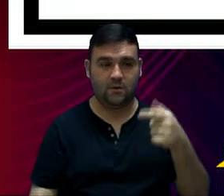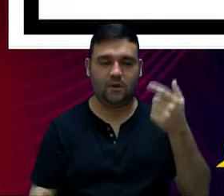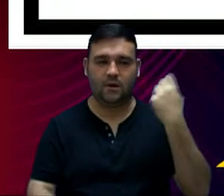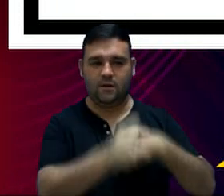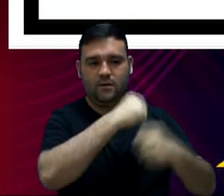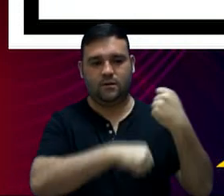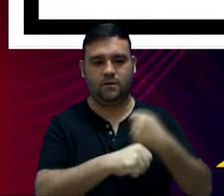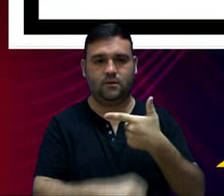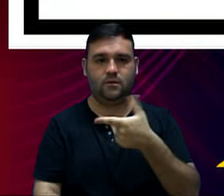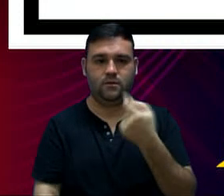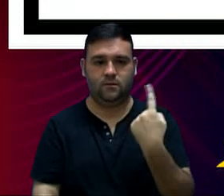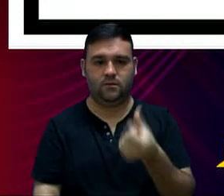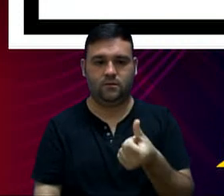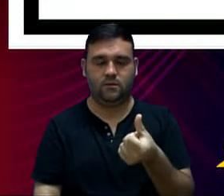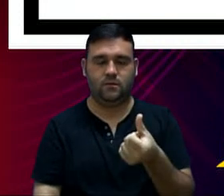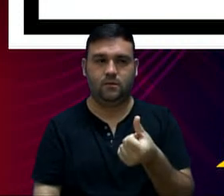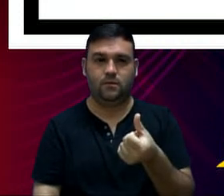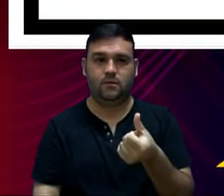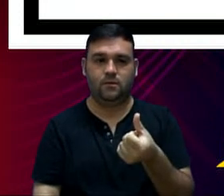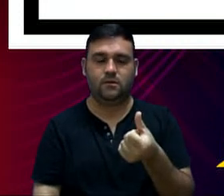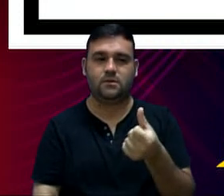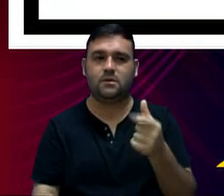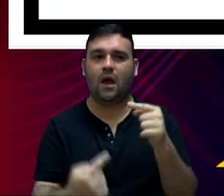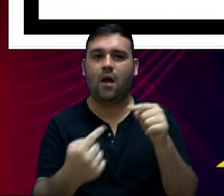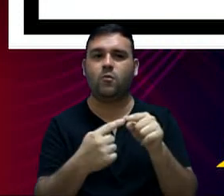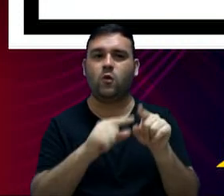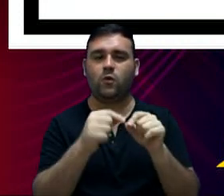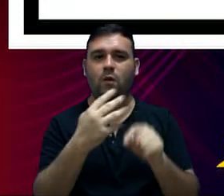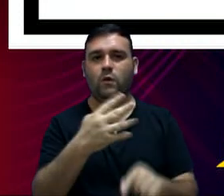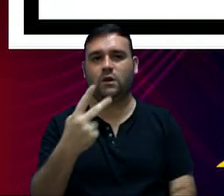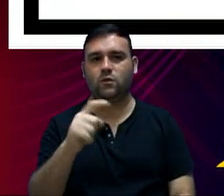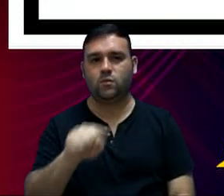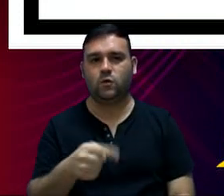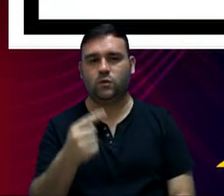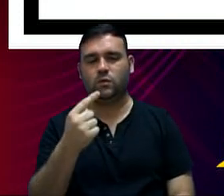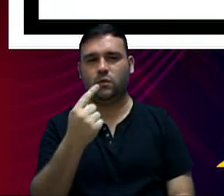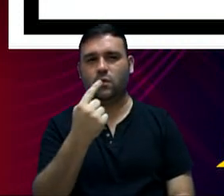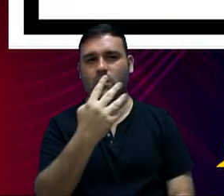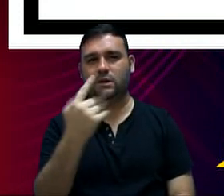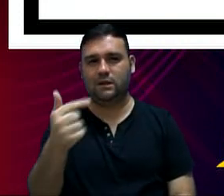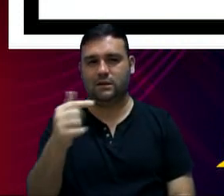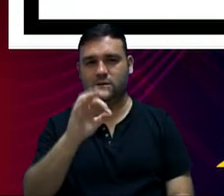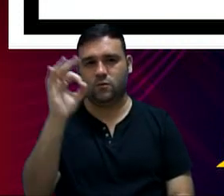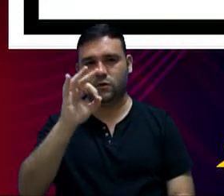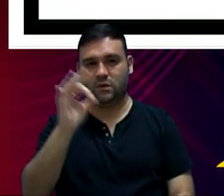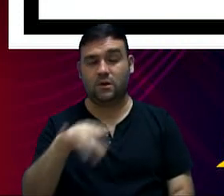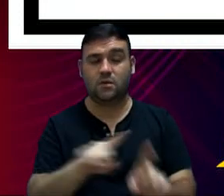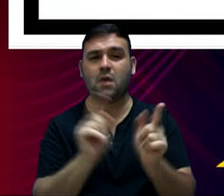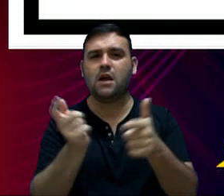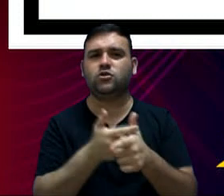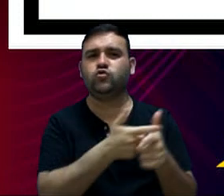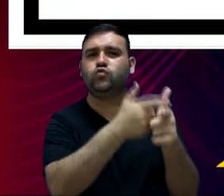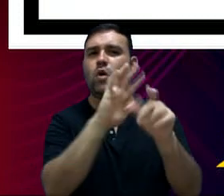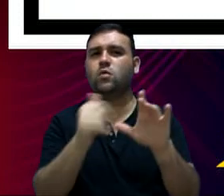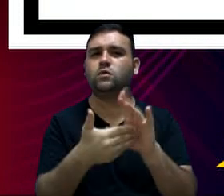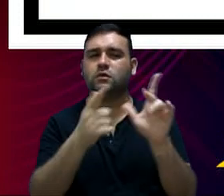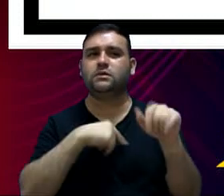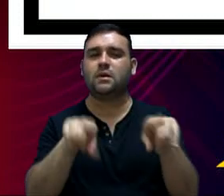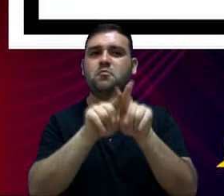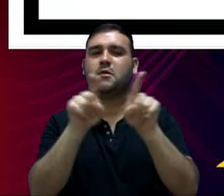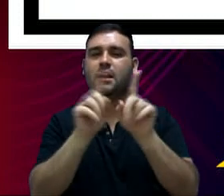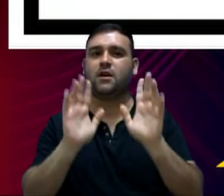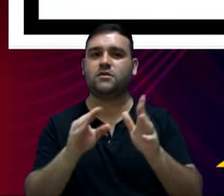2016, que representou 42,47. E essas despesas também são